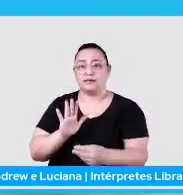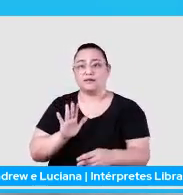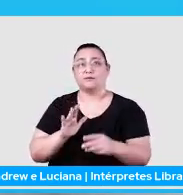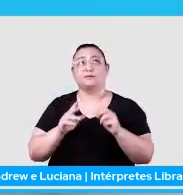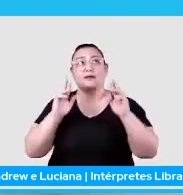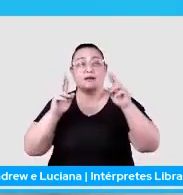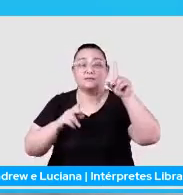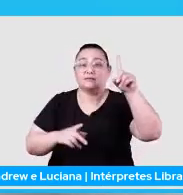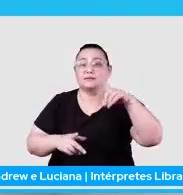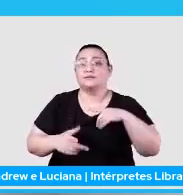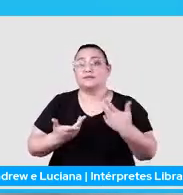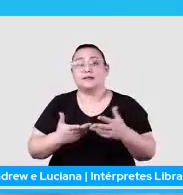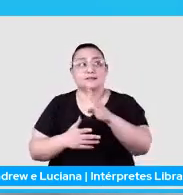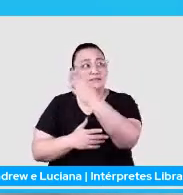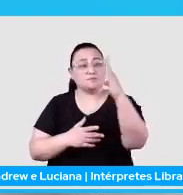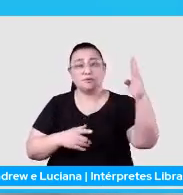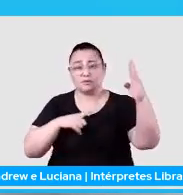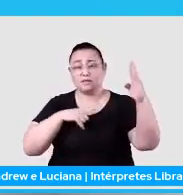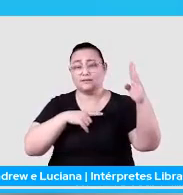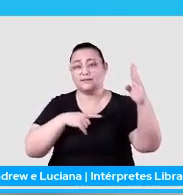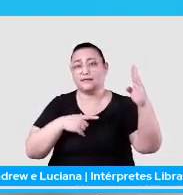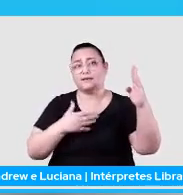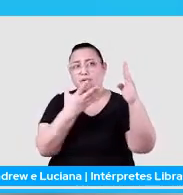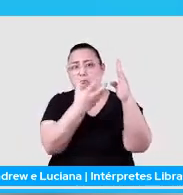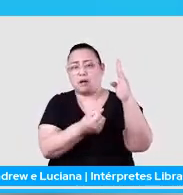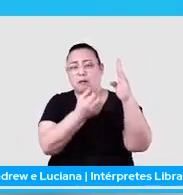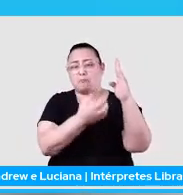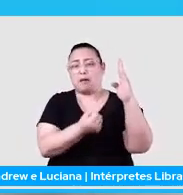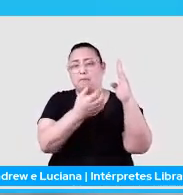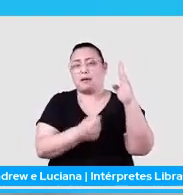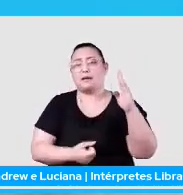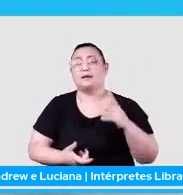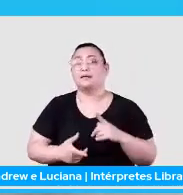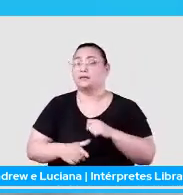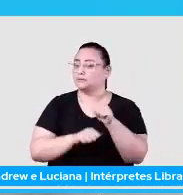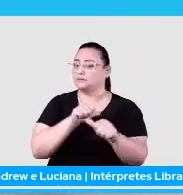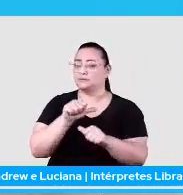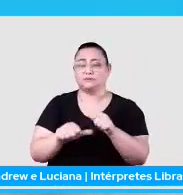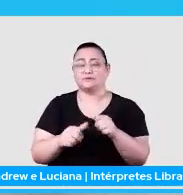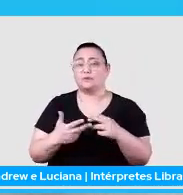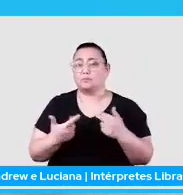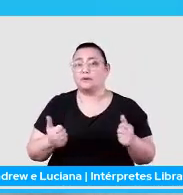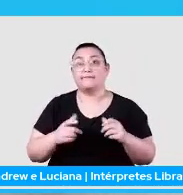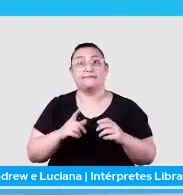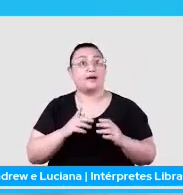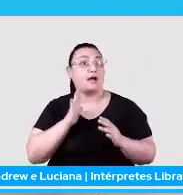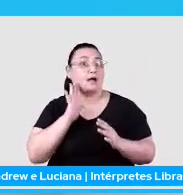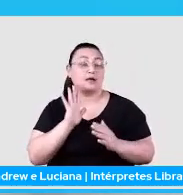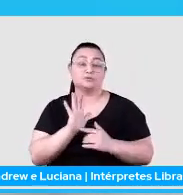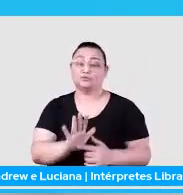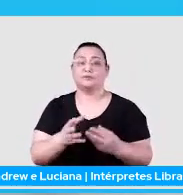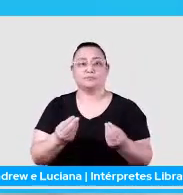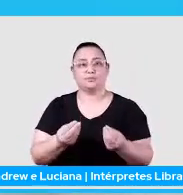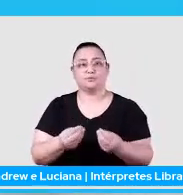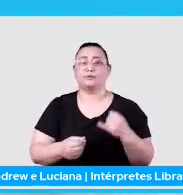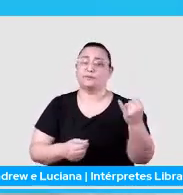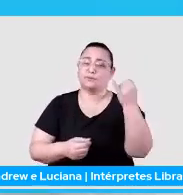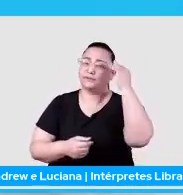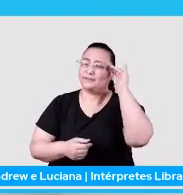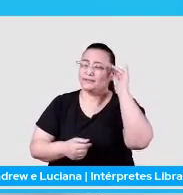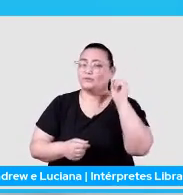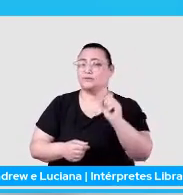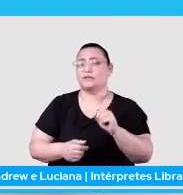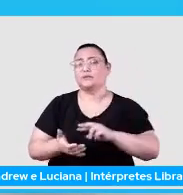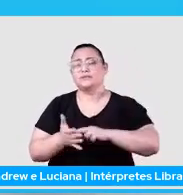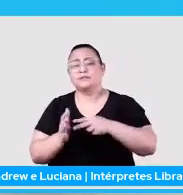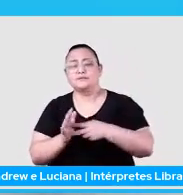né? Essas bibliotecas que a gente tem como site to learn, space, transformas hoje em dia, facilitam muito. É muito importante a gente entender o que são